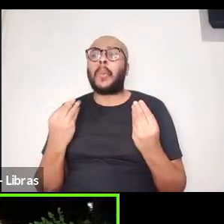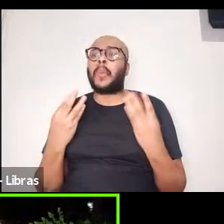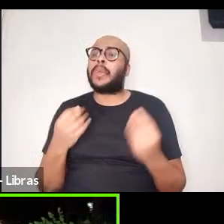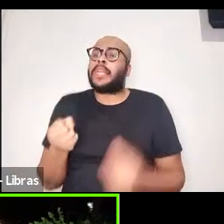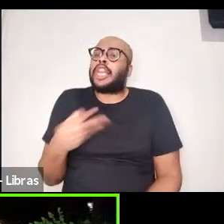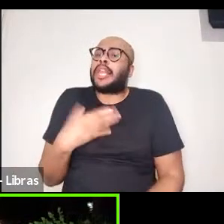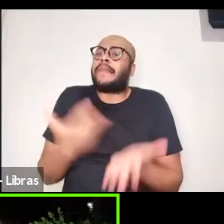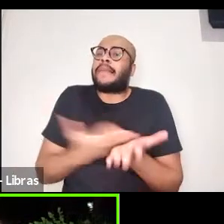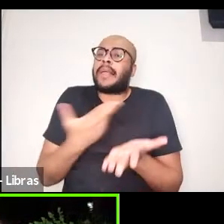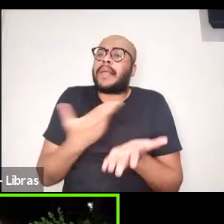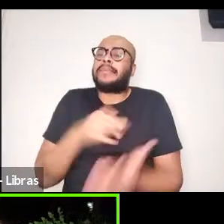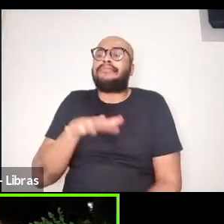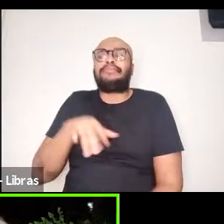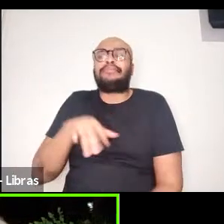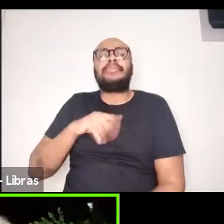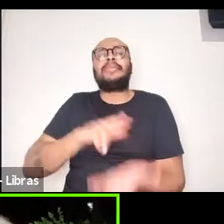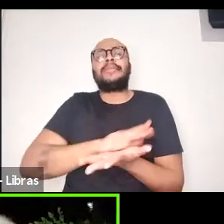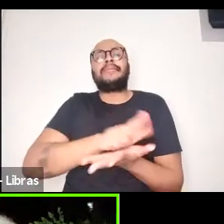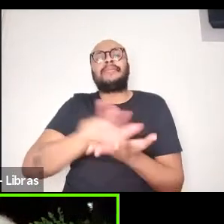campo,